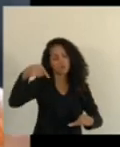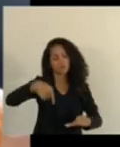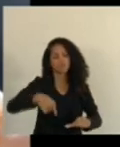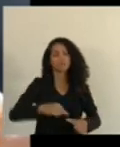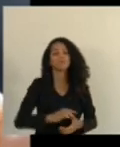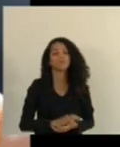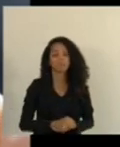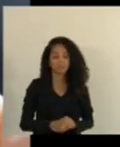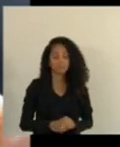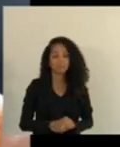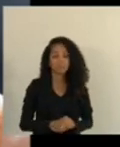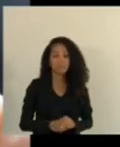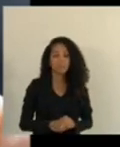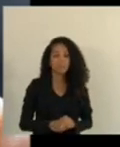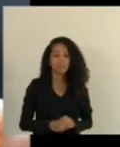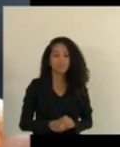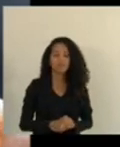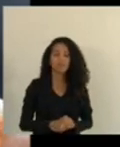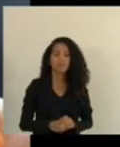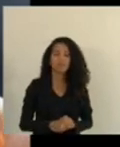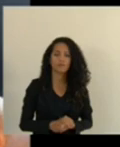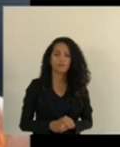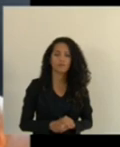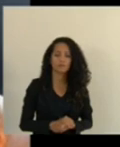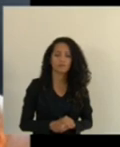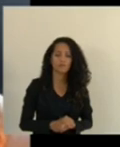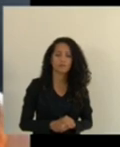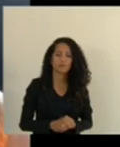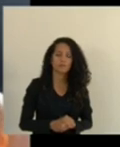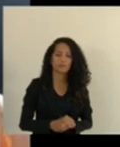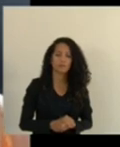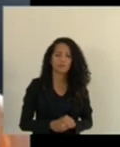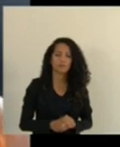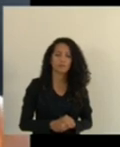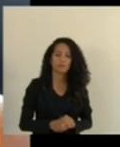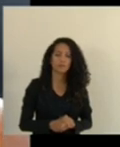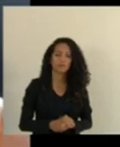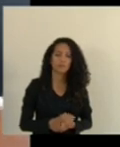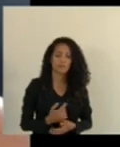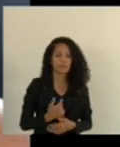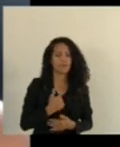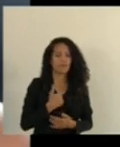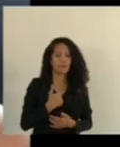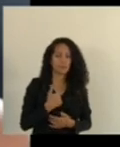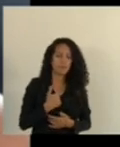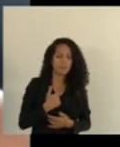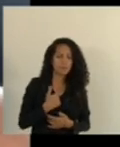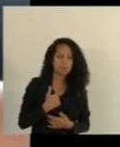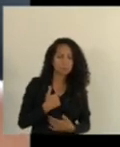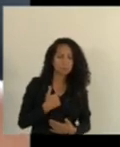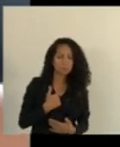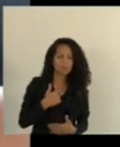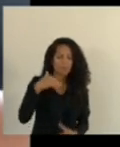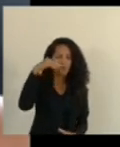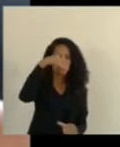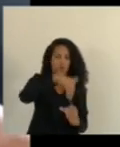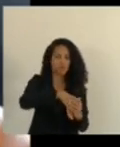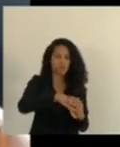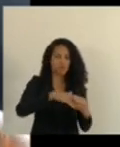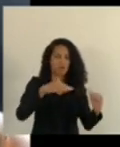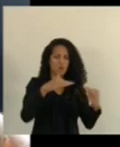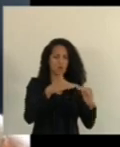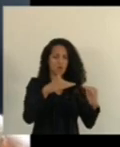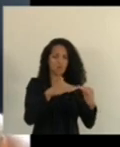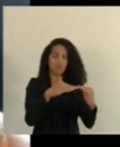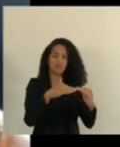então assim eu eu não teria condições de votar nessa matéria por essas